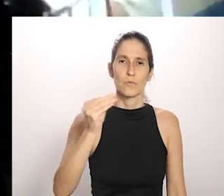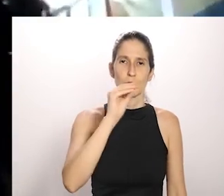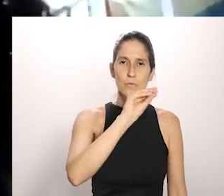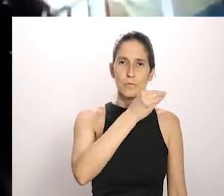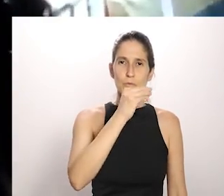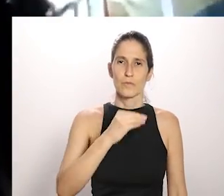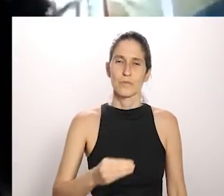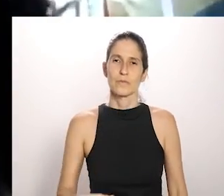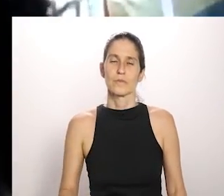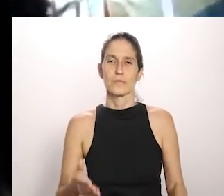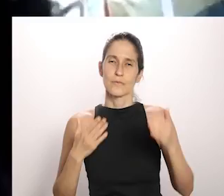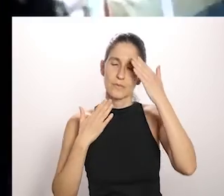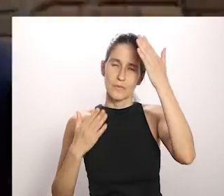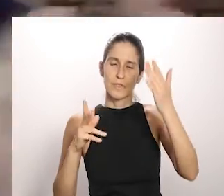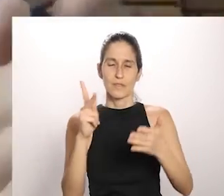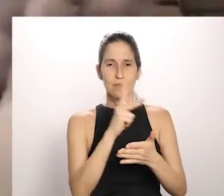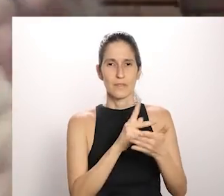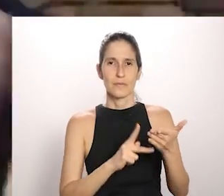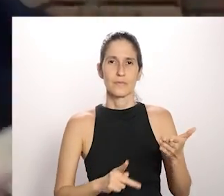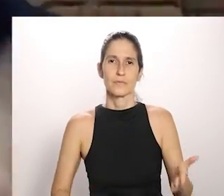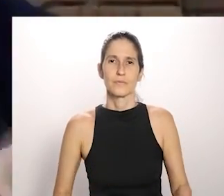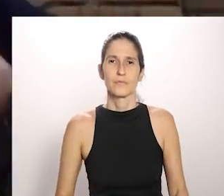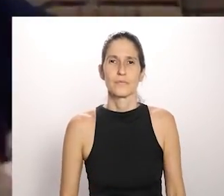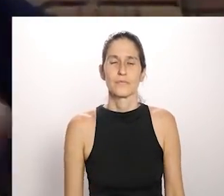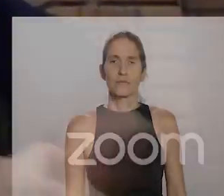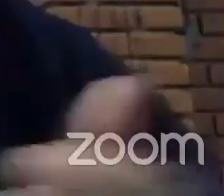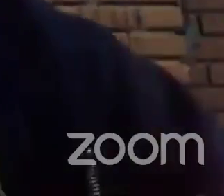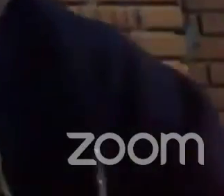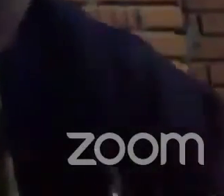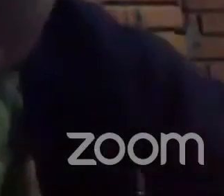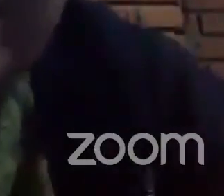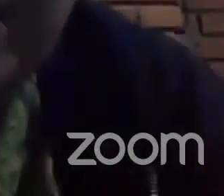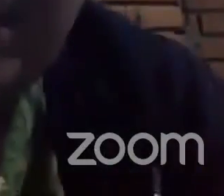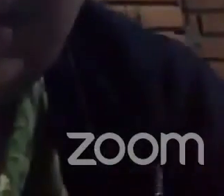beijo gente obrigado Coeta viva Tchau.